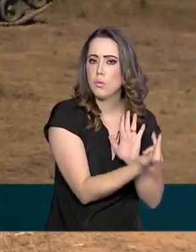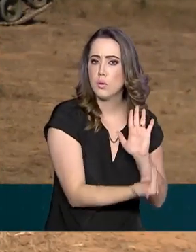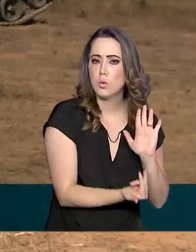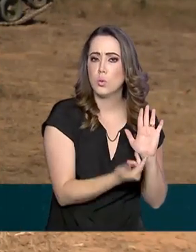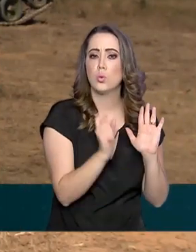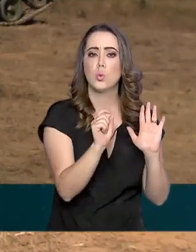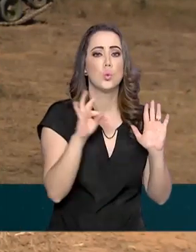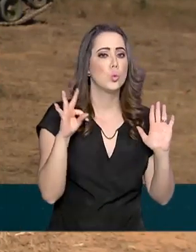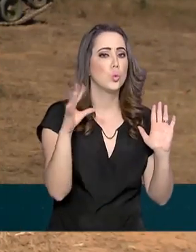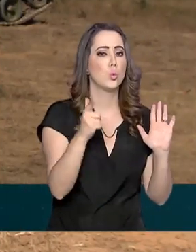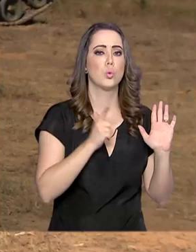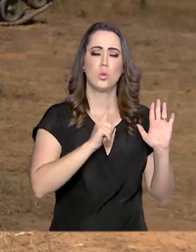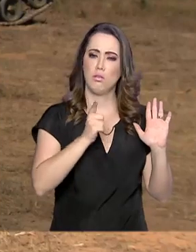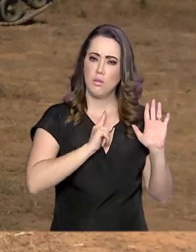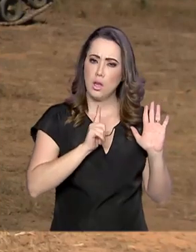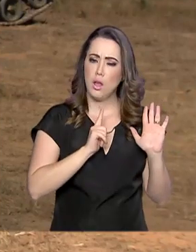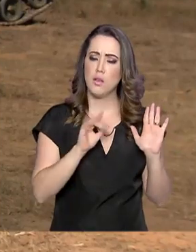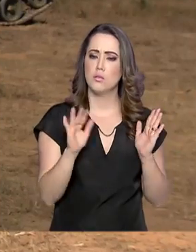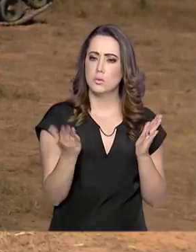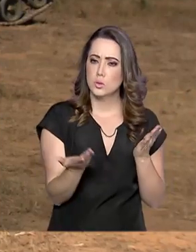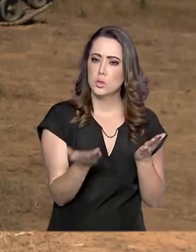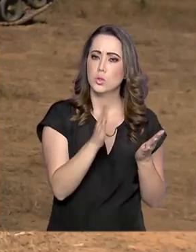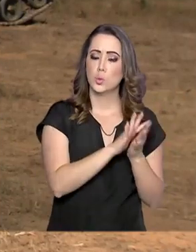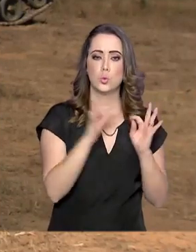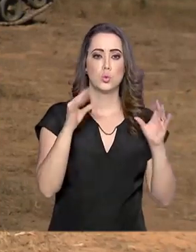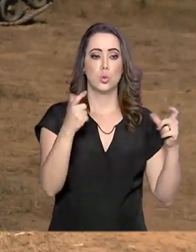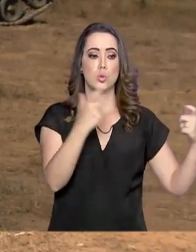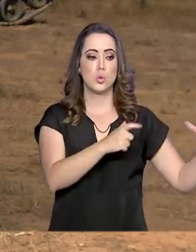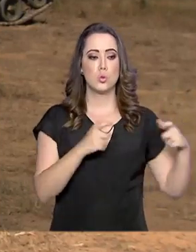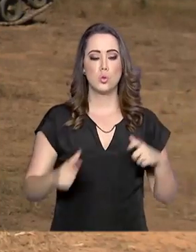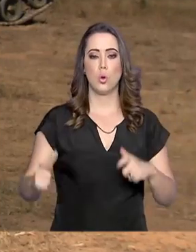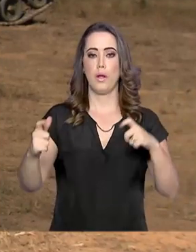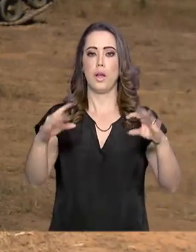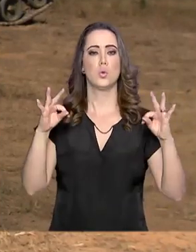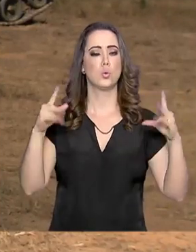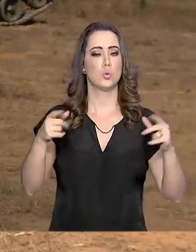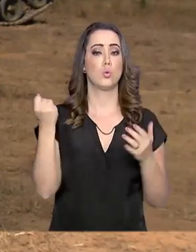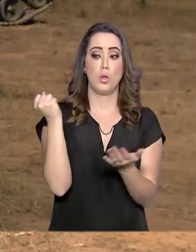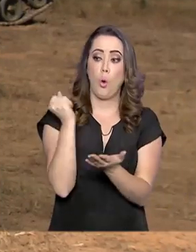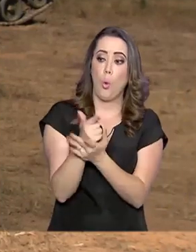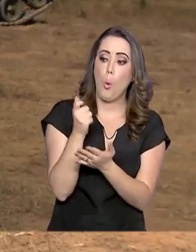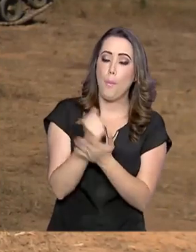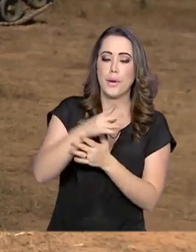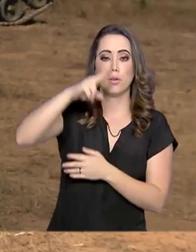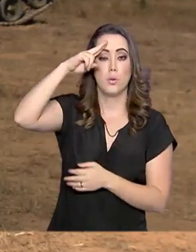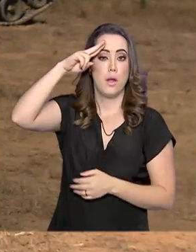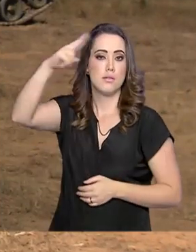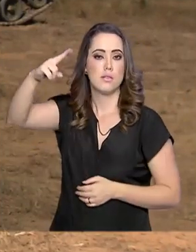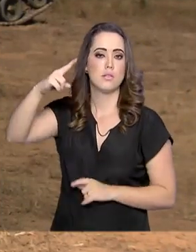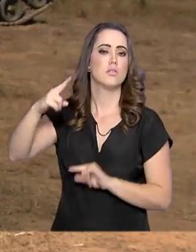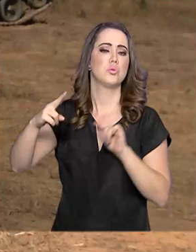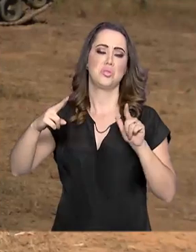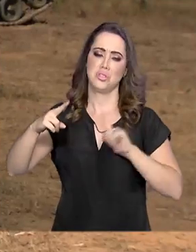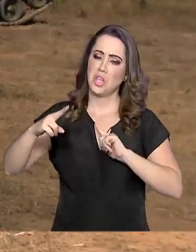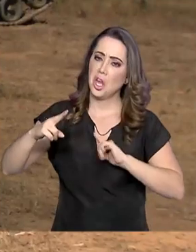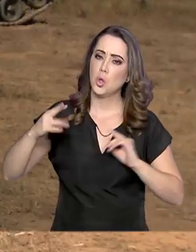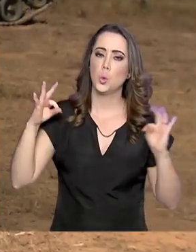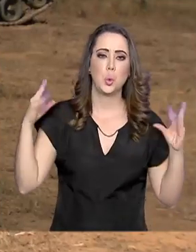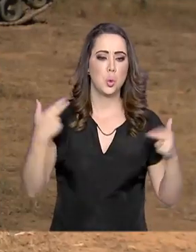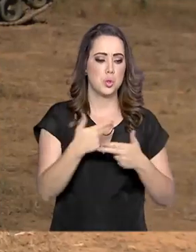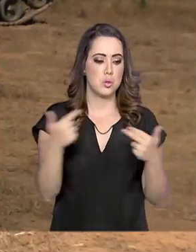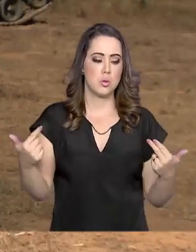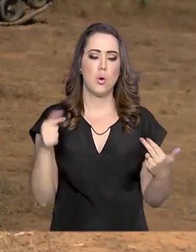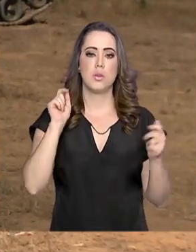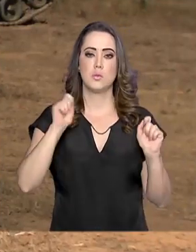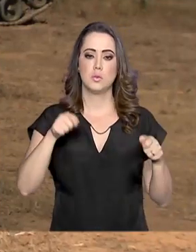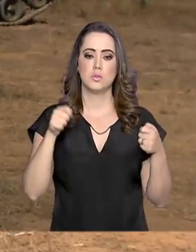Então, eu estou trazendo os materiais de todas as unidades. Tudo que o Exército adquiriu nos últimos anos, todas essas capacidades que foram adquiridas